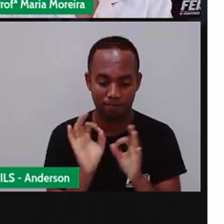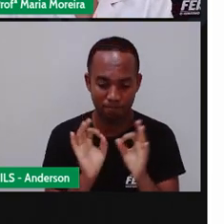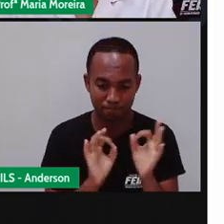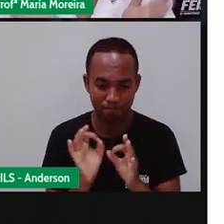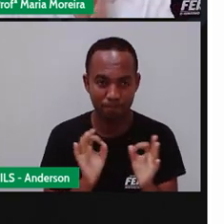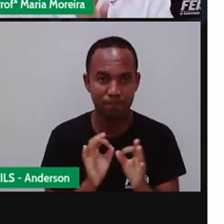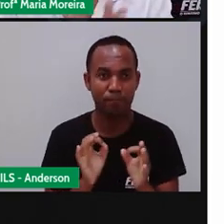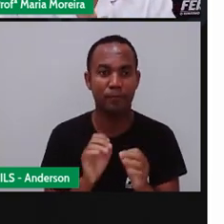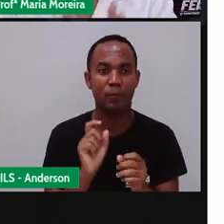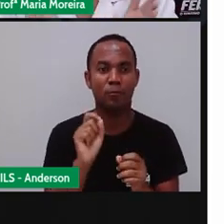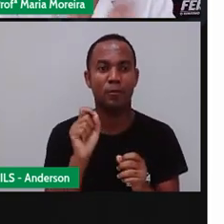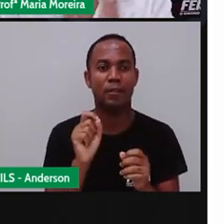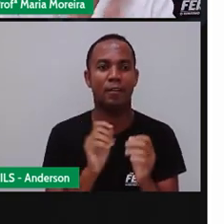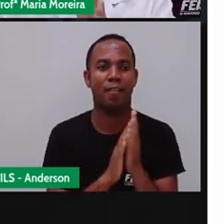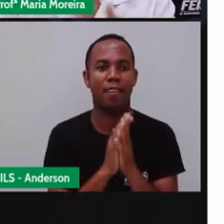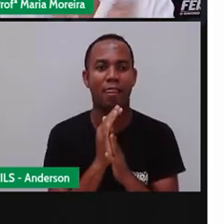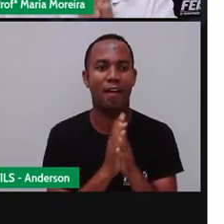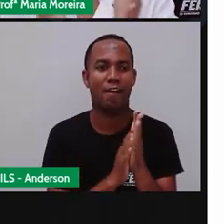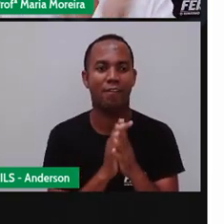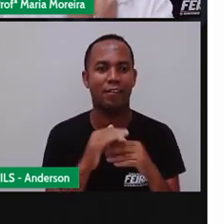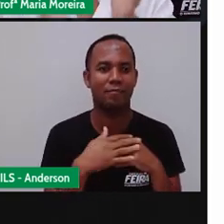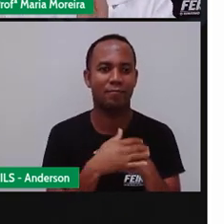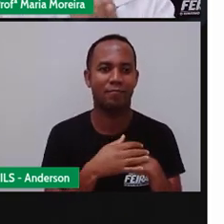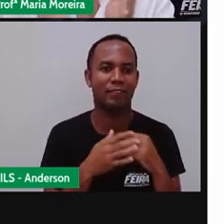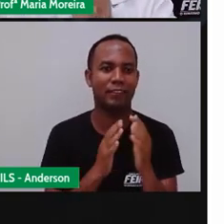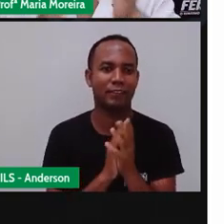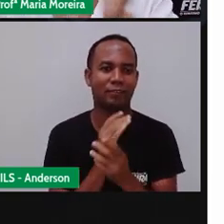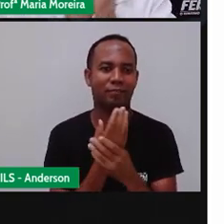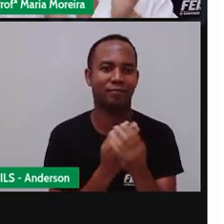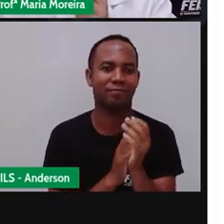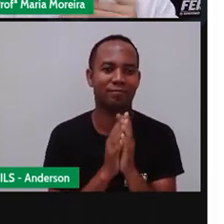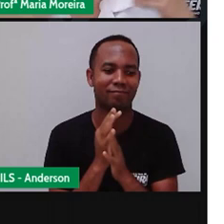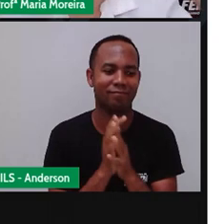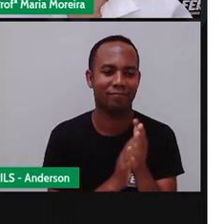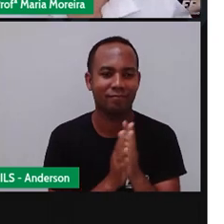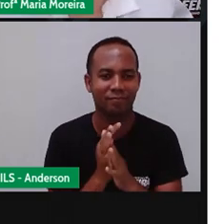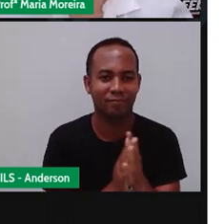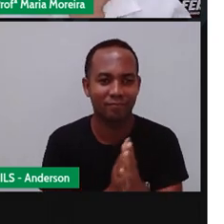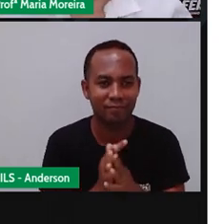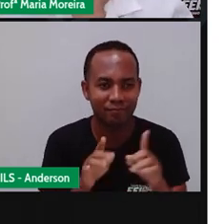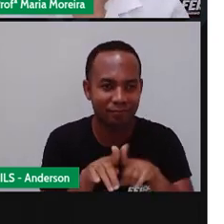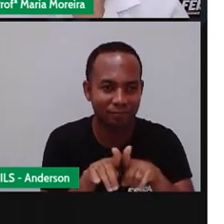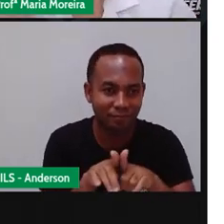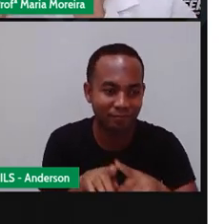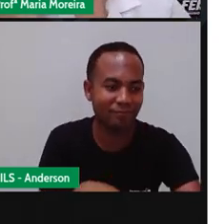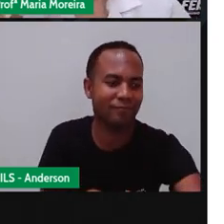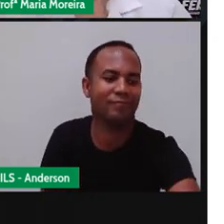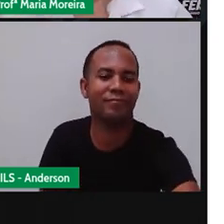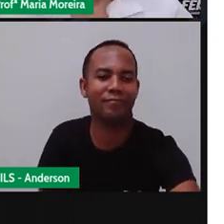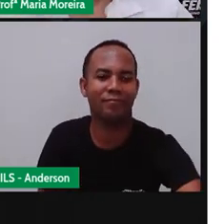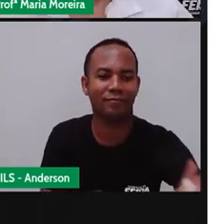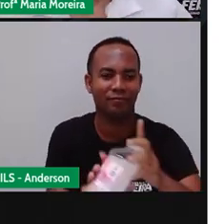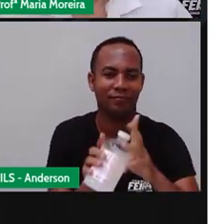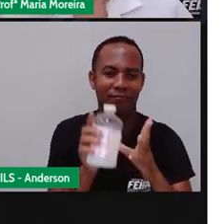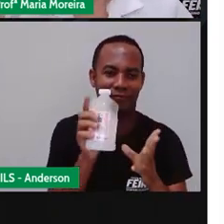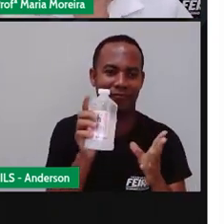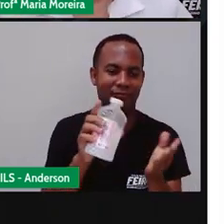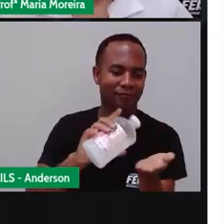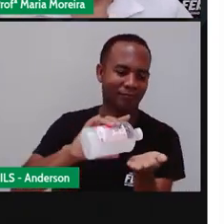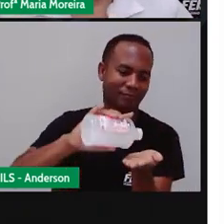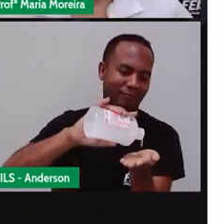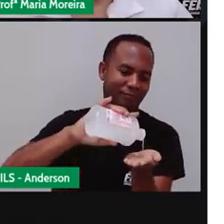Vamos o que? Lavar uma mão Lavar outra Lavar uma mão Lavem as mãos, né?